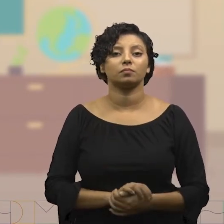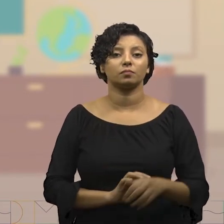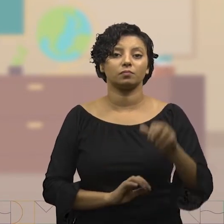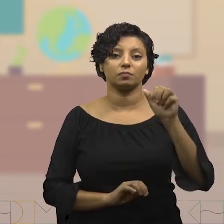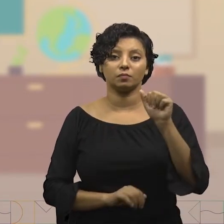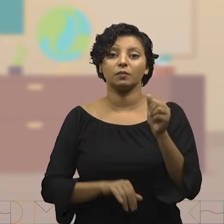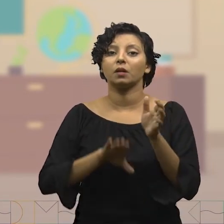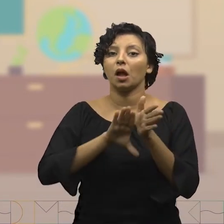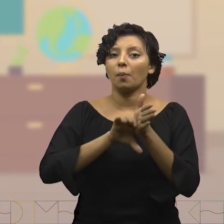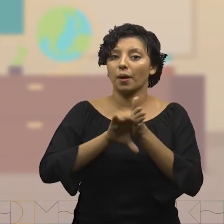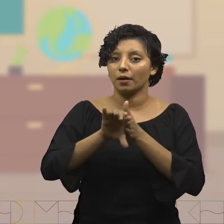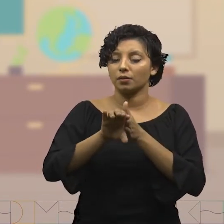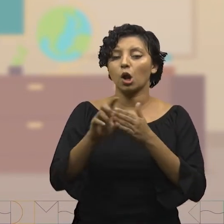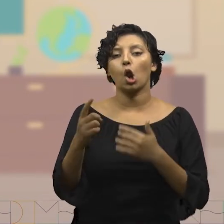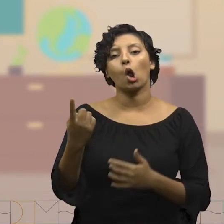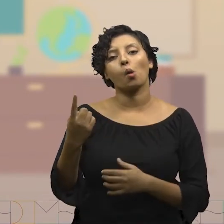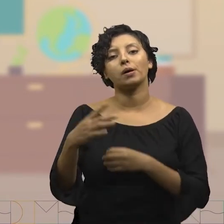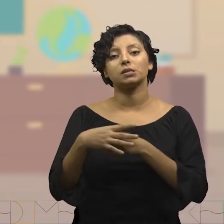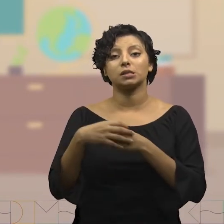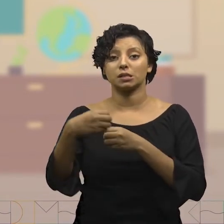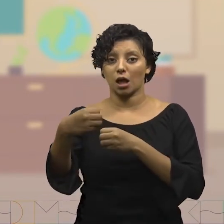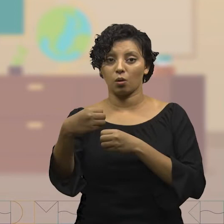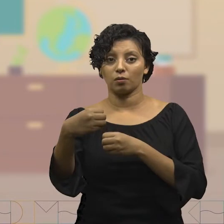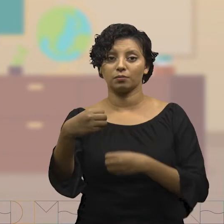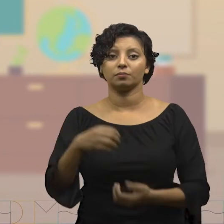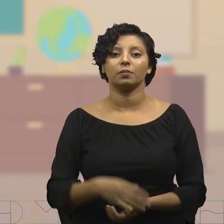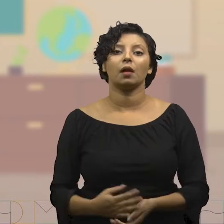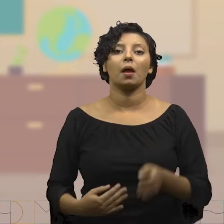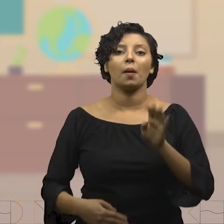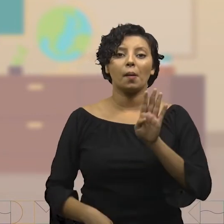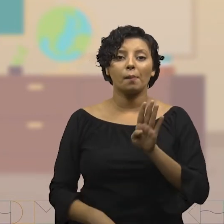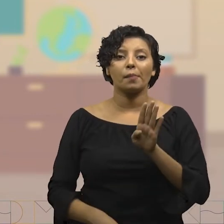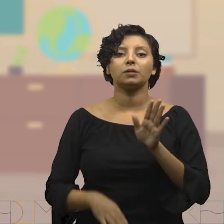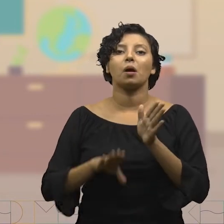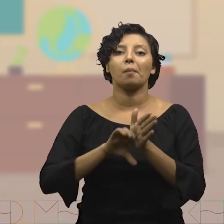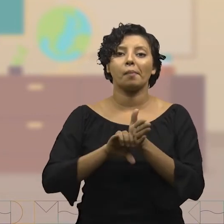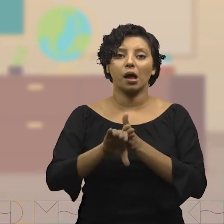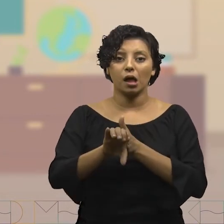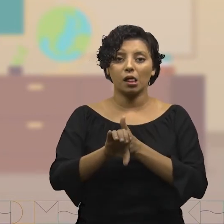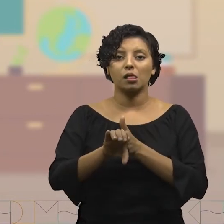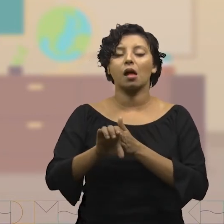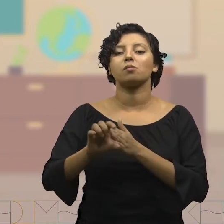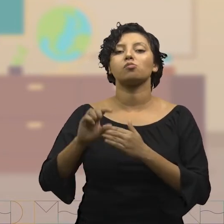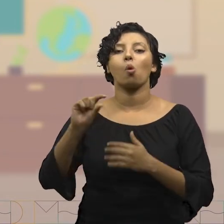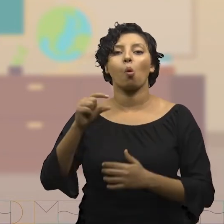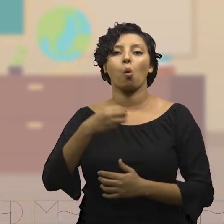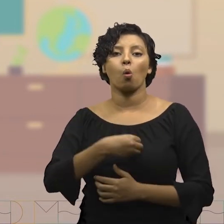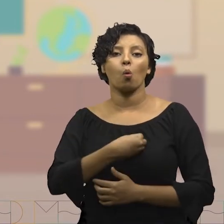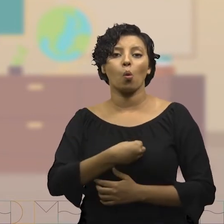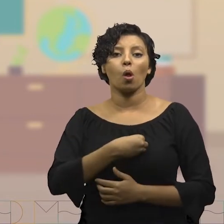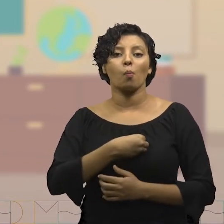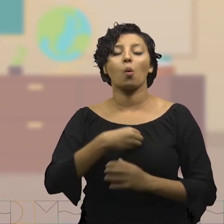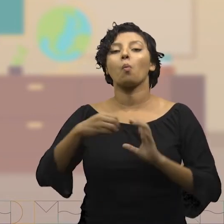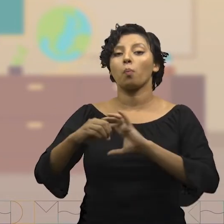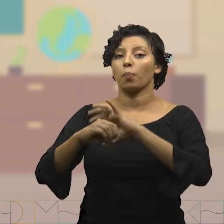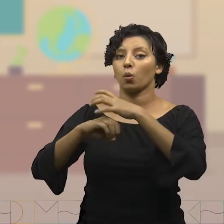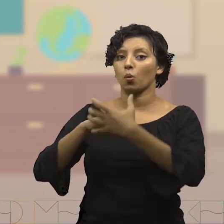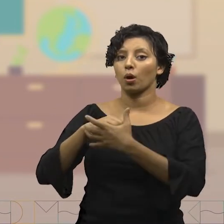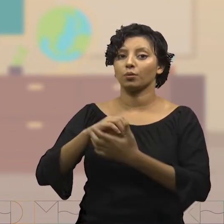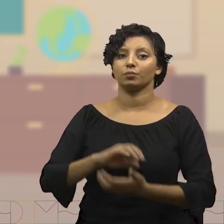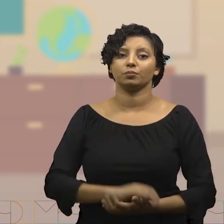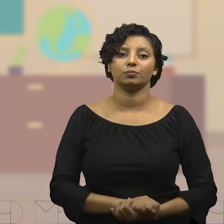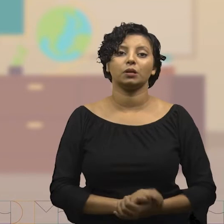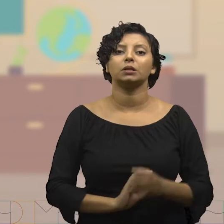A, as bactérias são unicelulares. Em B, as bactérias são organismos procariontes. Em C,